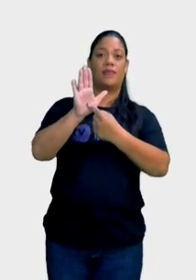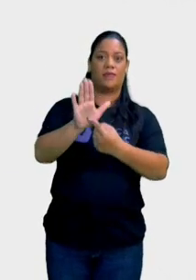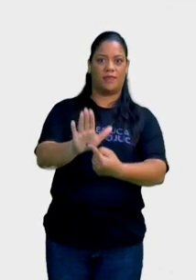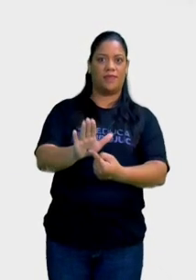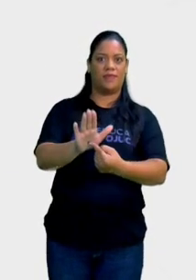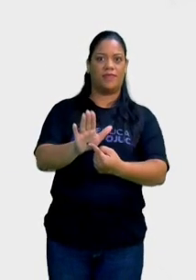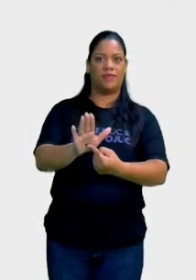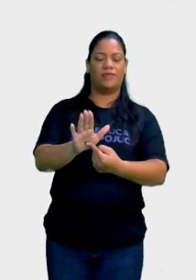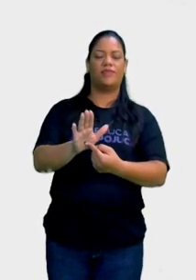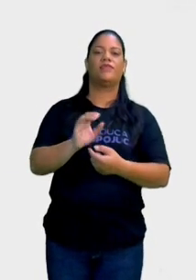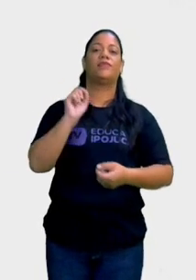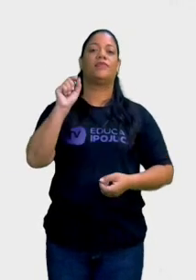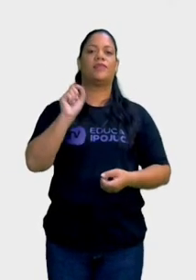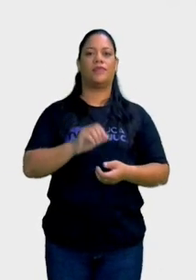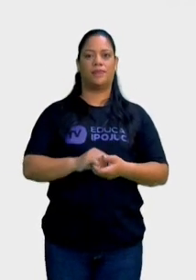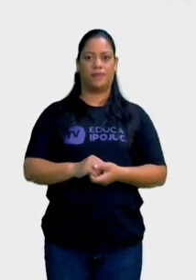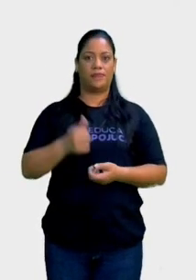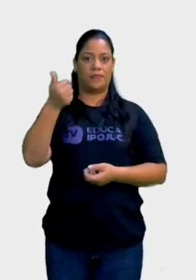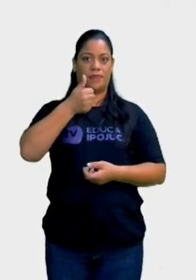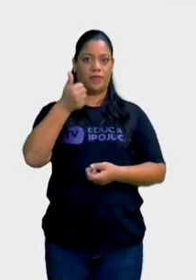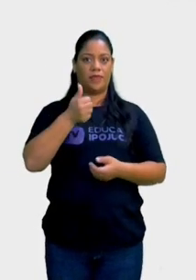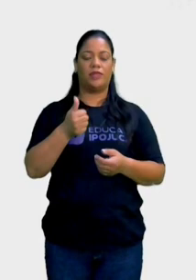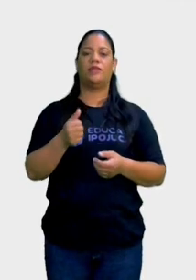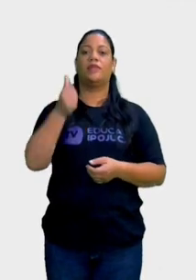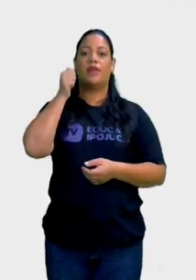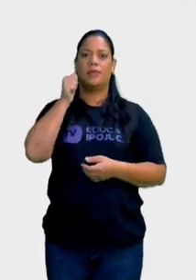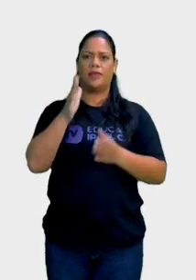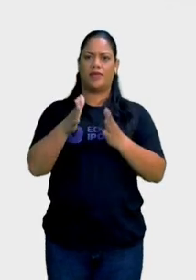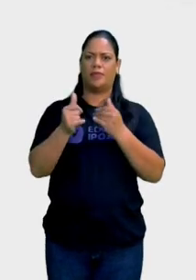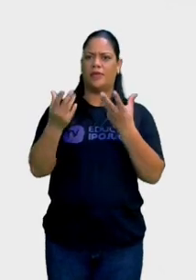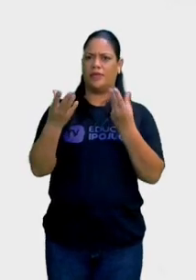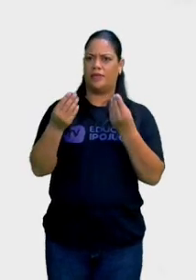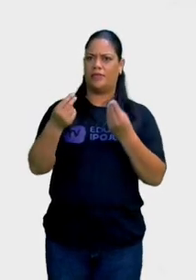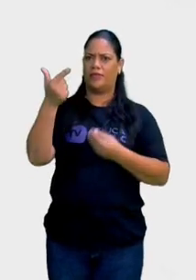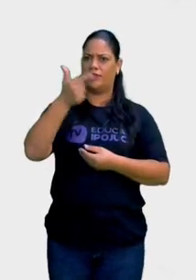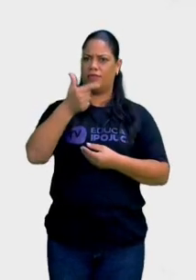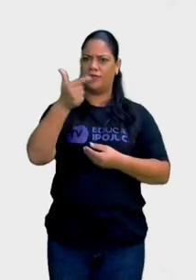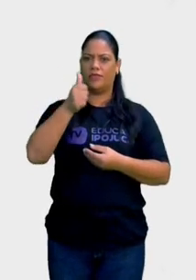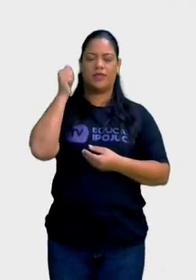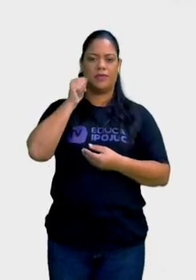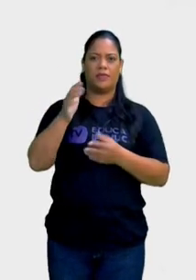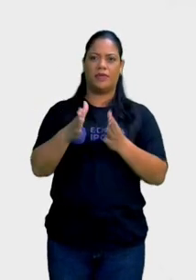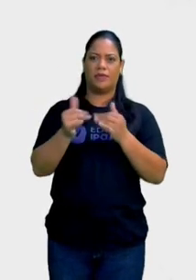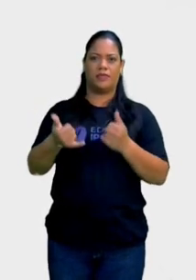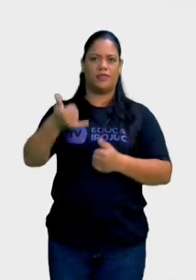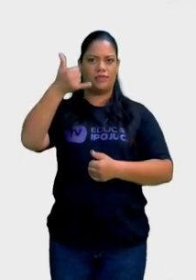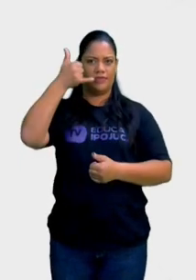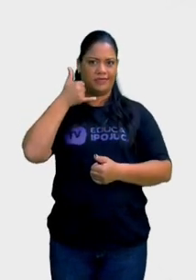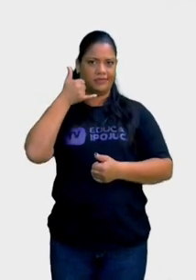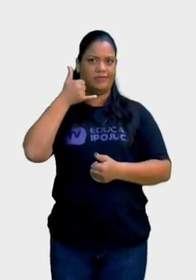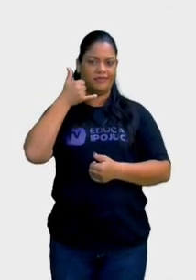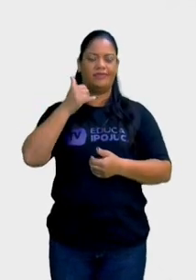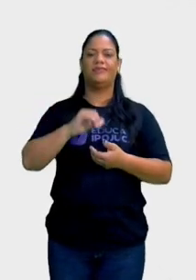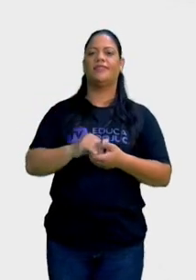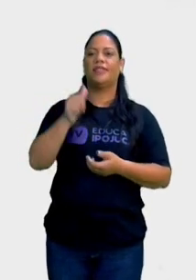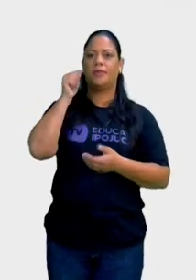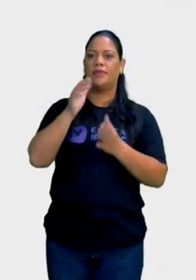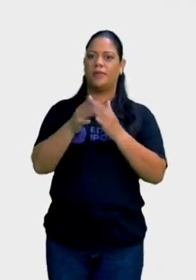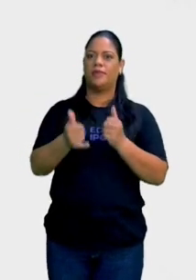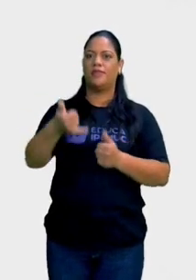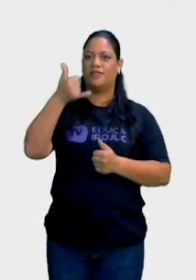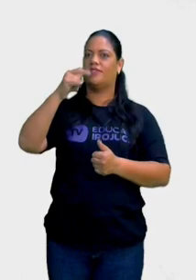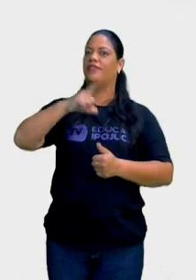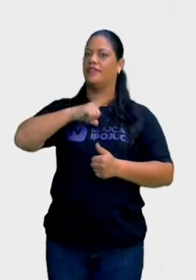que a ideia central é... 1. Sônia pede muito. 2. Sônia pediu um iPhone. 3. Sônia pediu um celular e ganhou. Ou